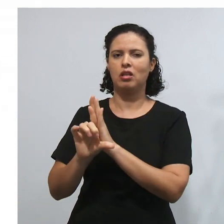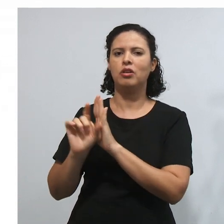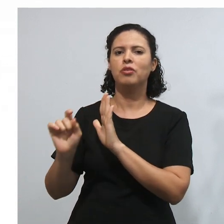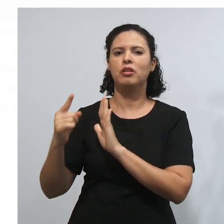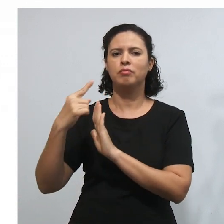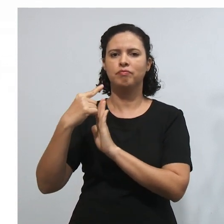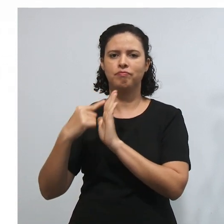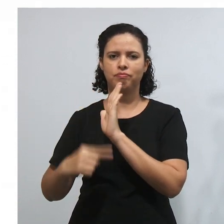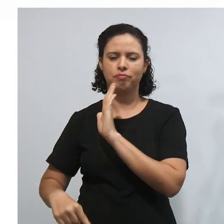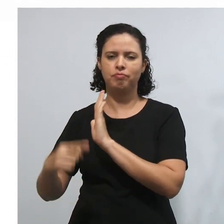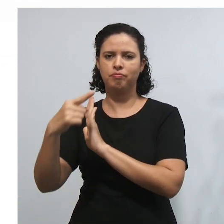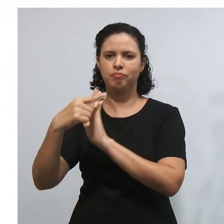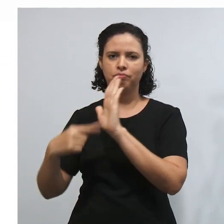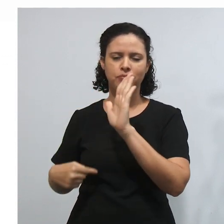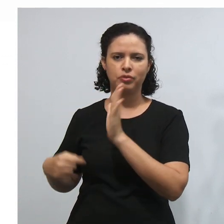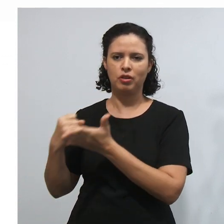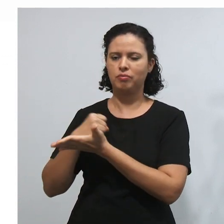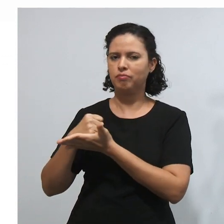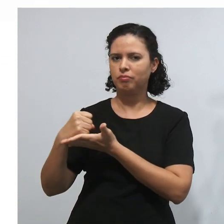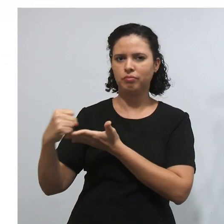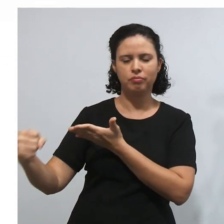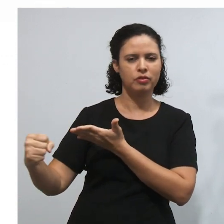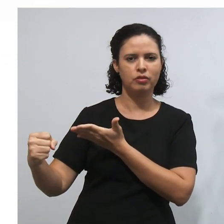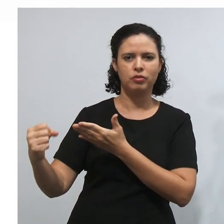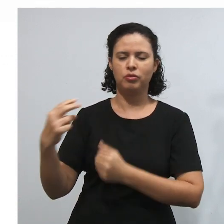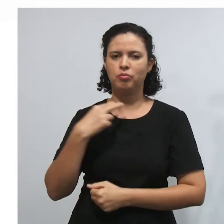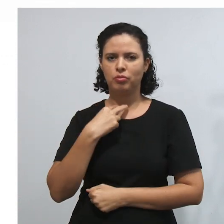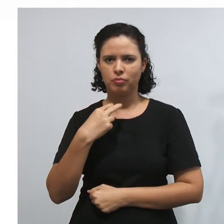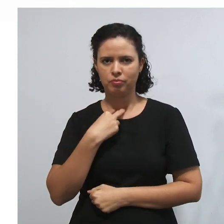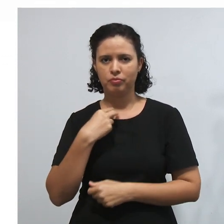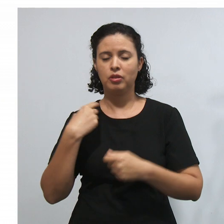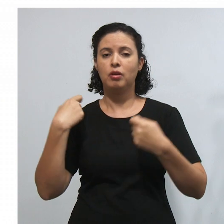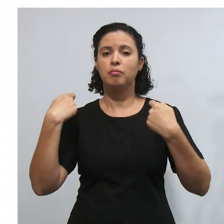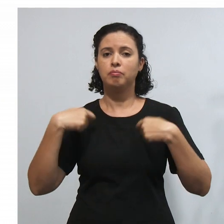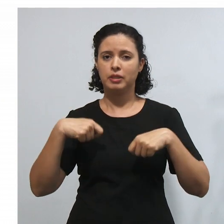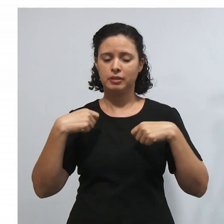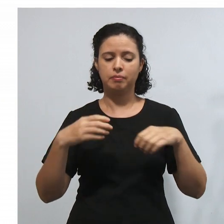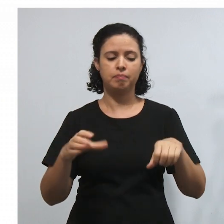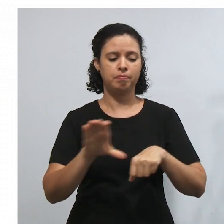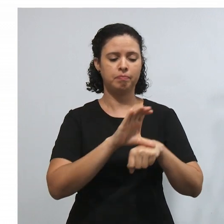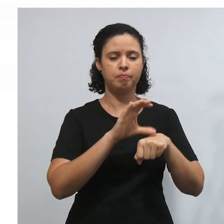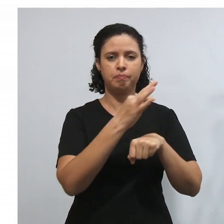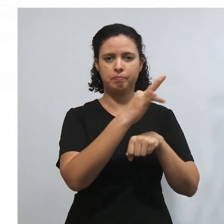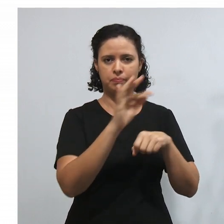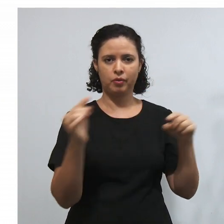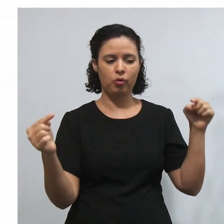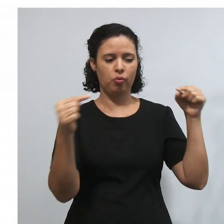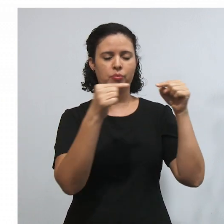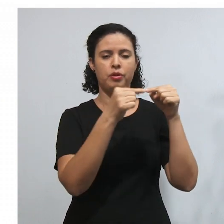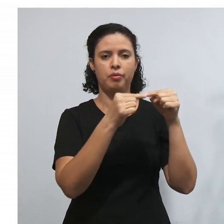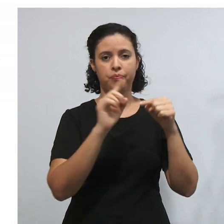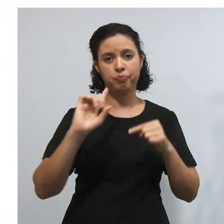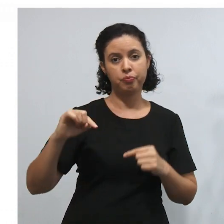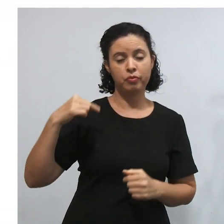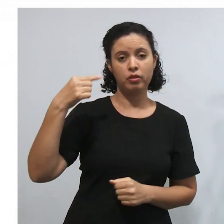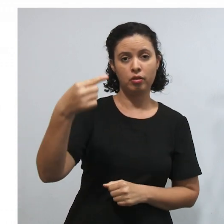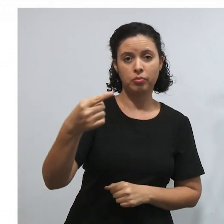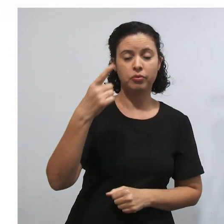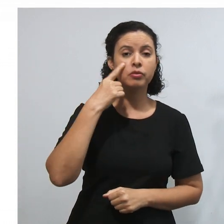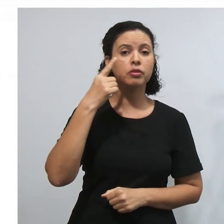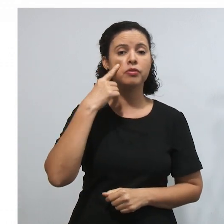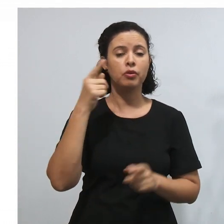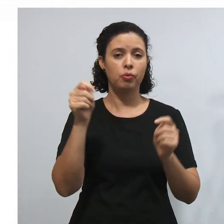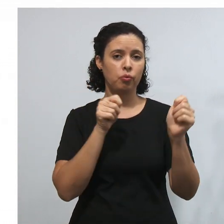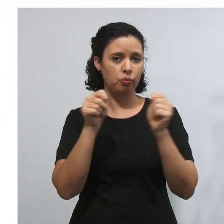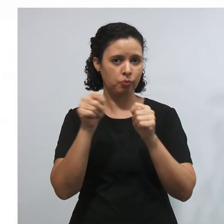invalidada, ela será declarada inconstitucional. E aí, daqui a pouquinho, você vai ver lá que esse Controle